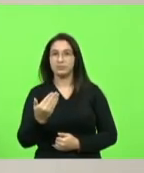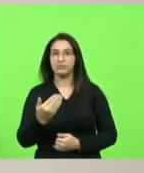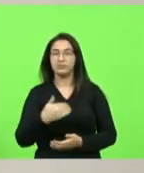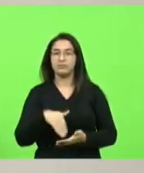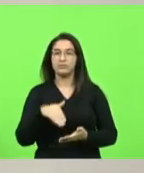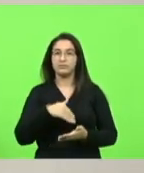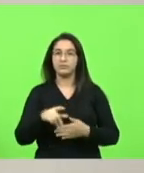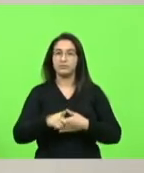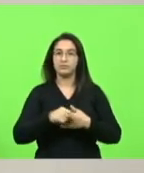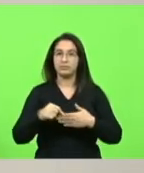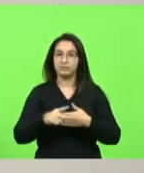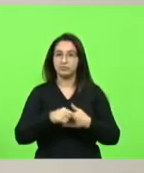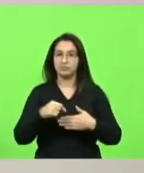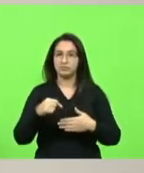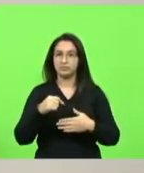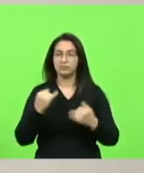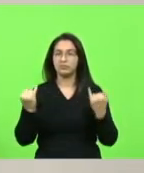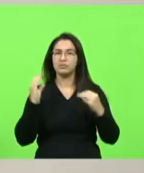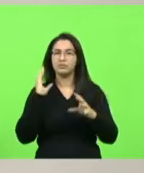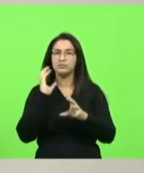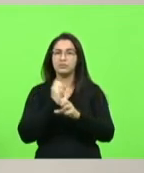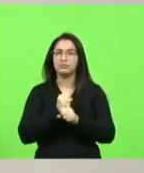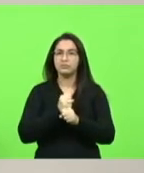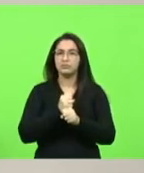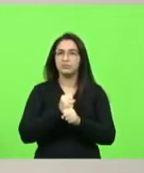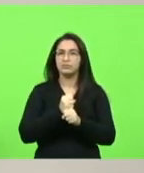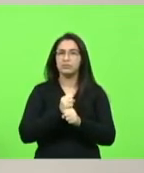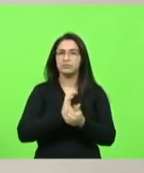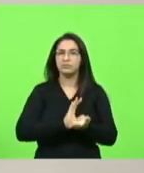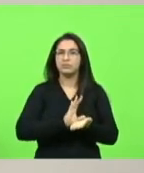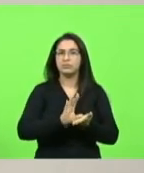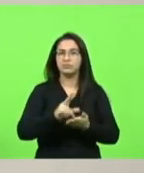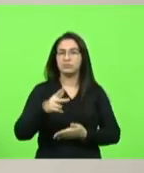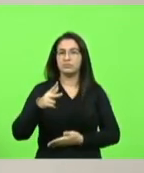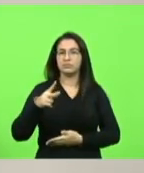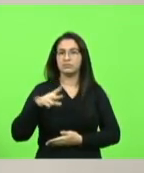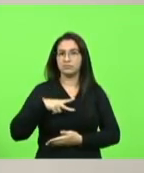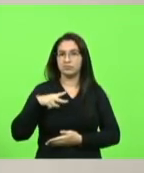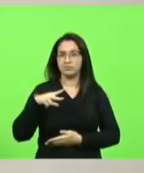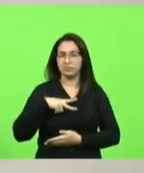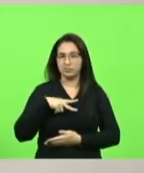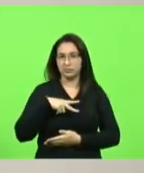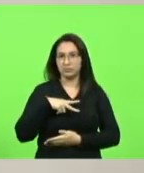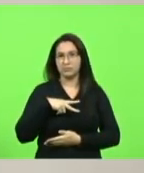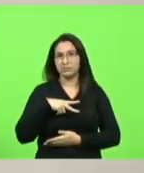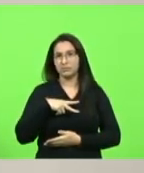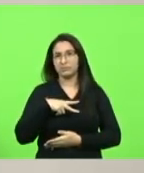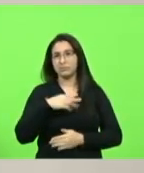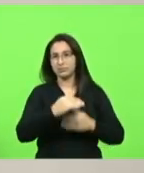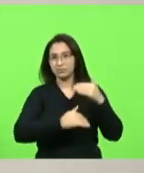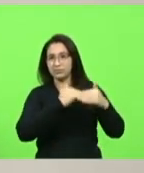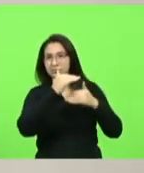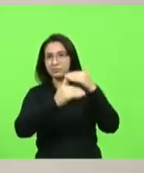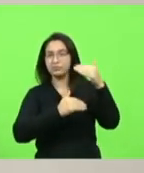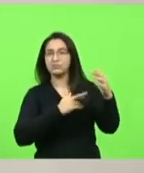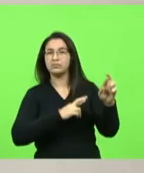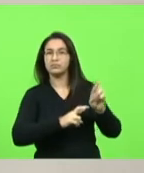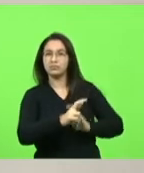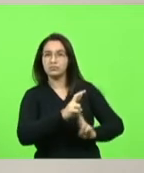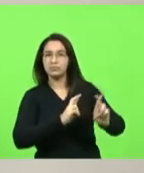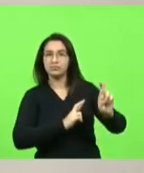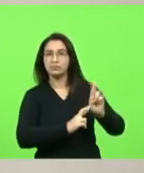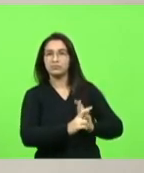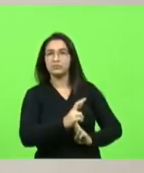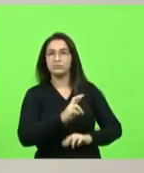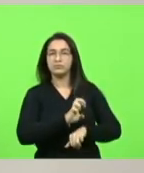acerca do total de recursos próprios empregados pelo estado na recuperação das rodovias estaduais